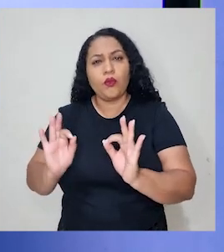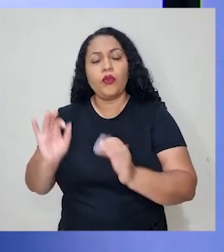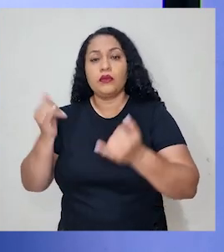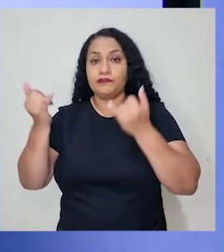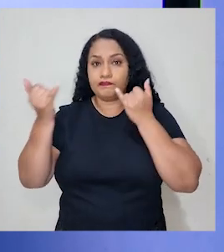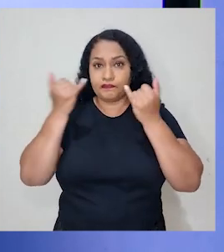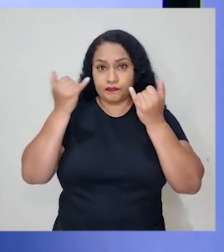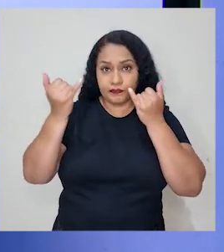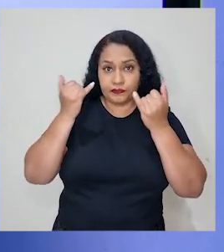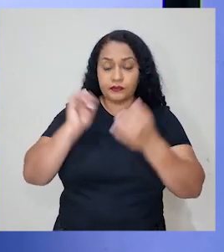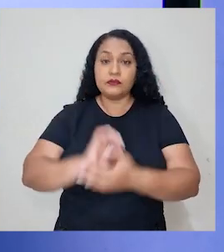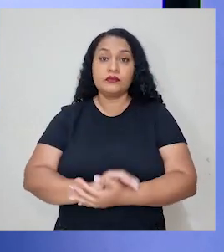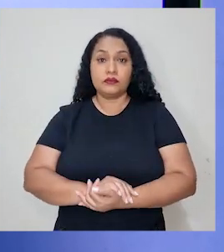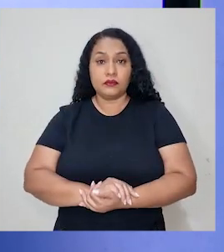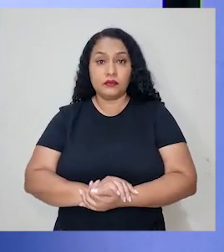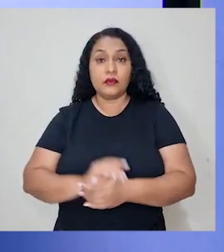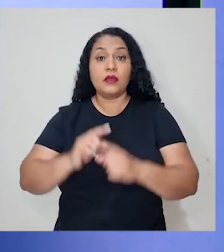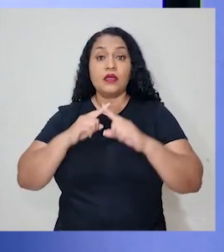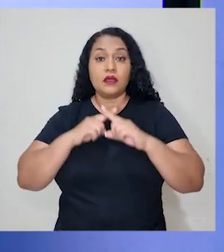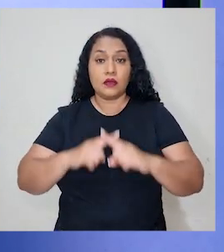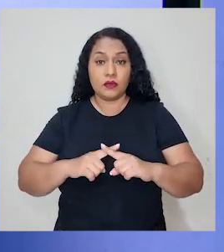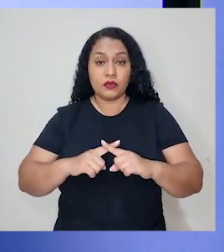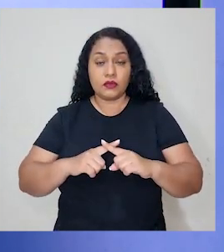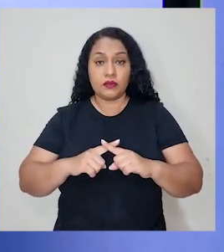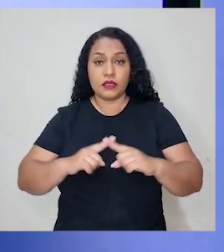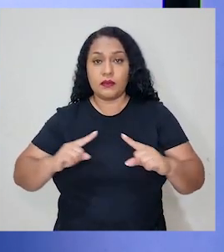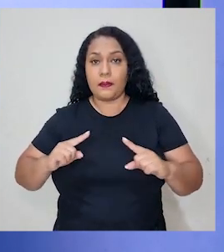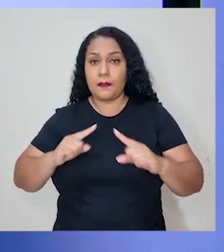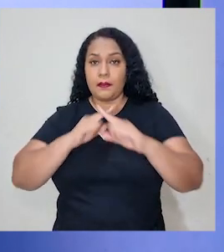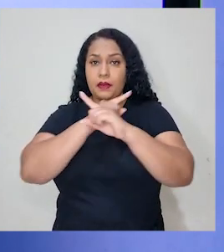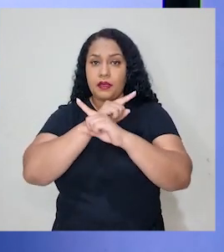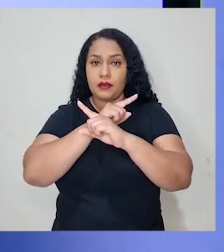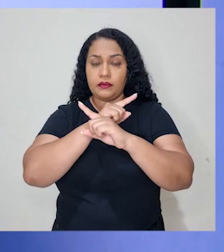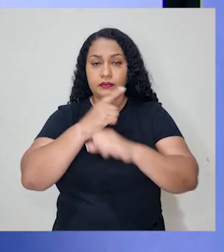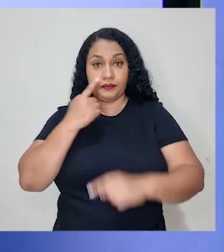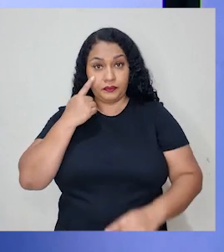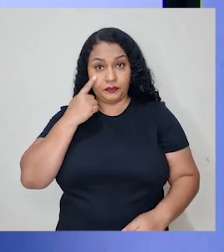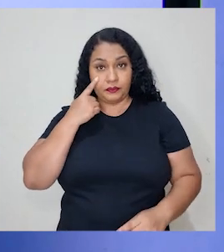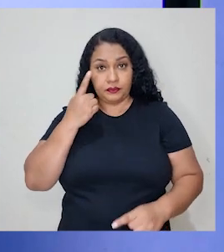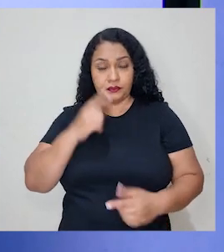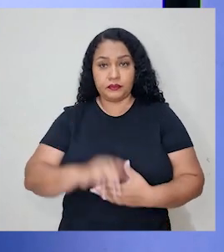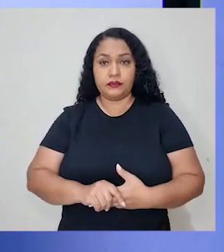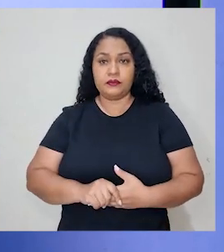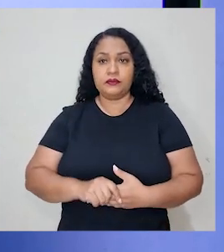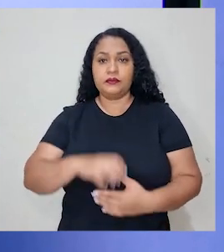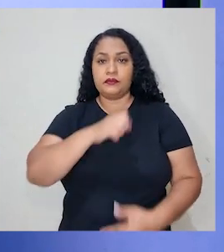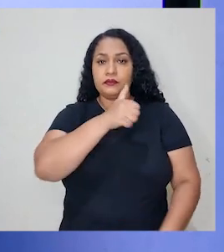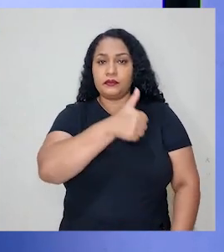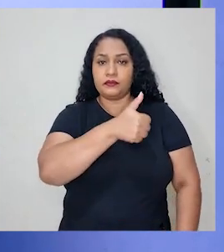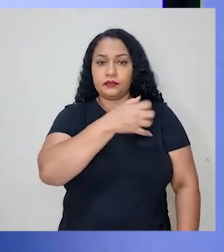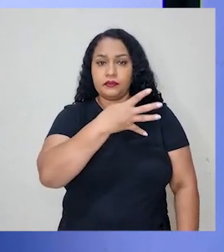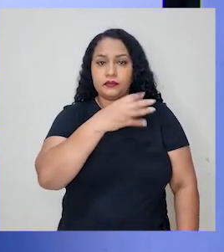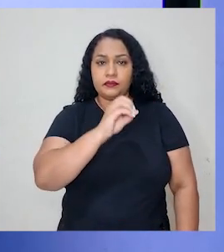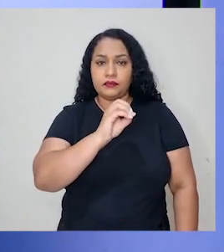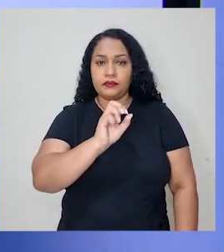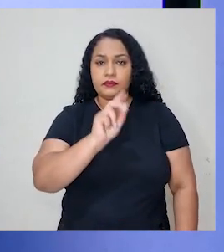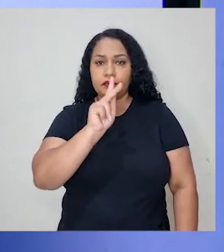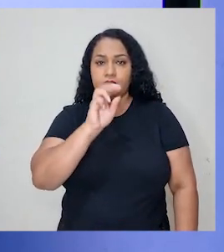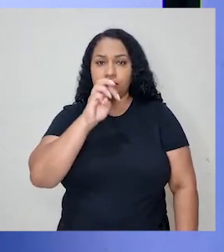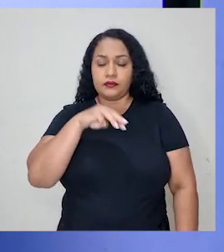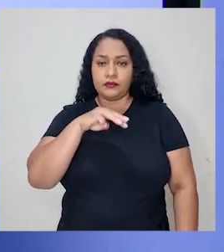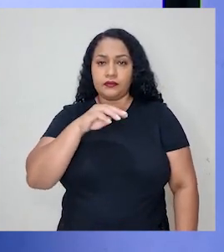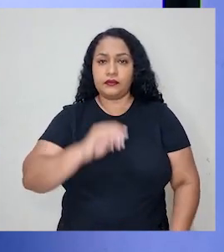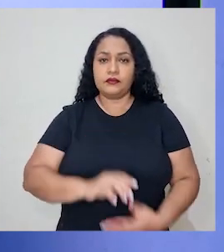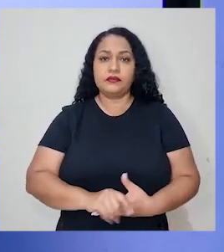as informações e multiplica cruzado. Então, 140 quilômetros está